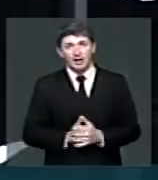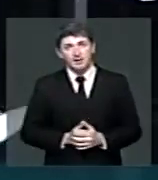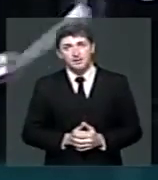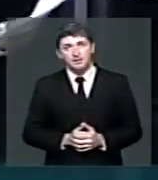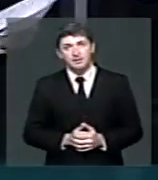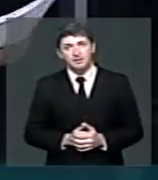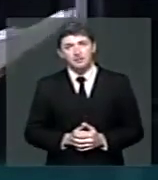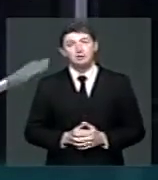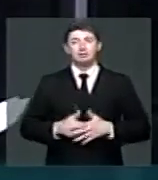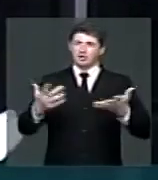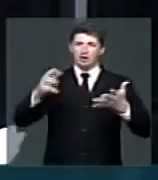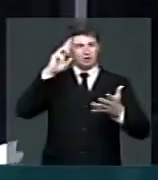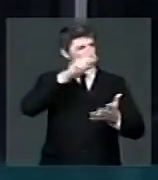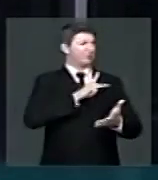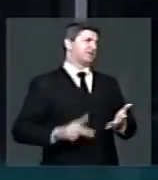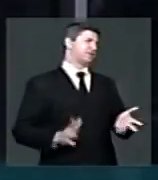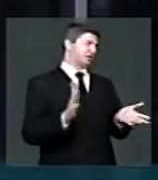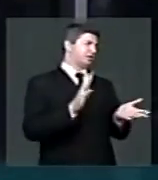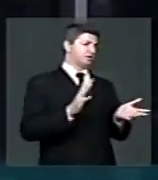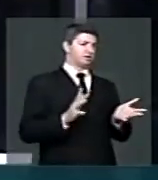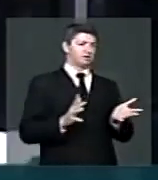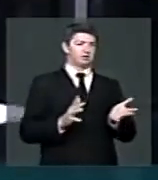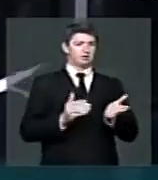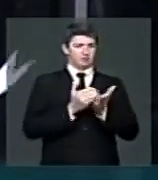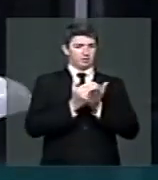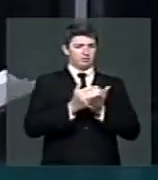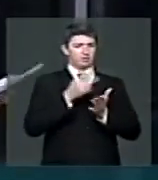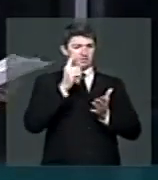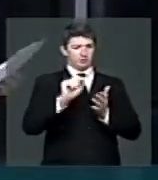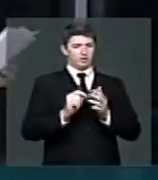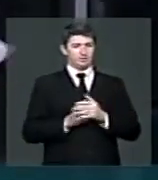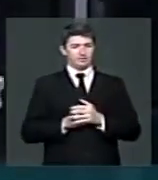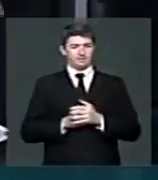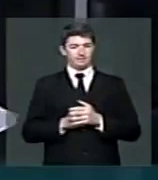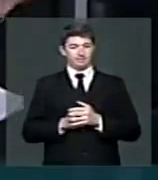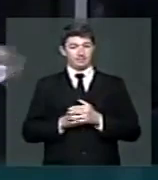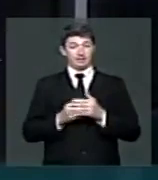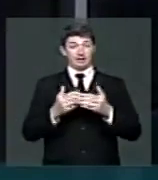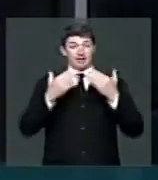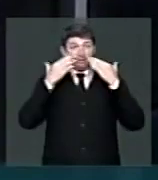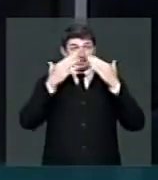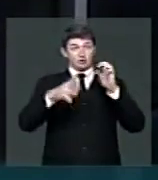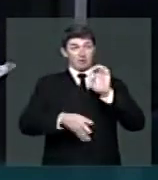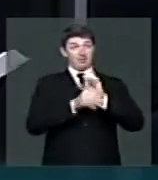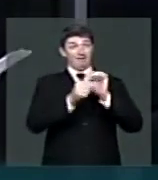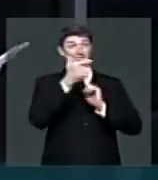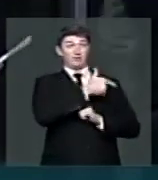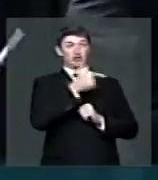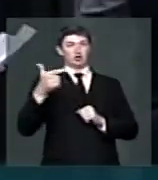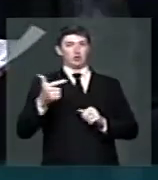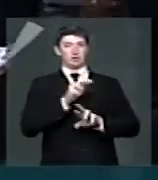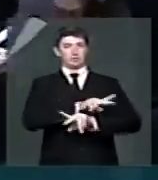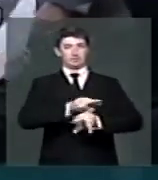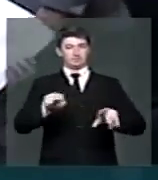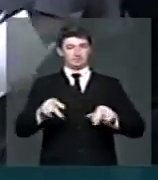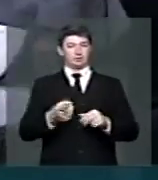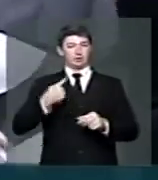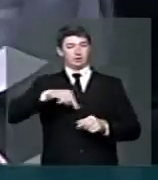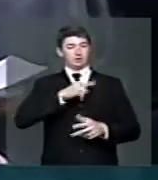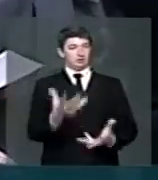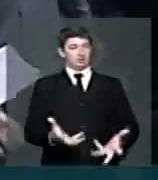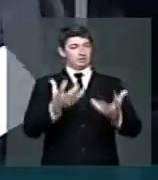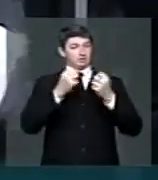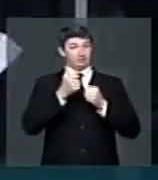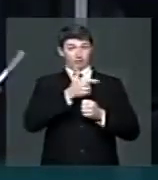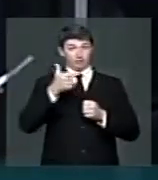Senhor presidente, é só para o começo dizer o seguinte. Foi apresentado 22 emendas. Nós acatamos